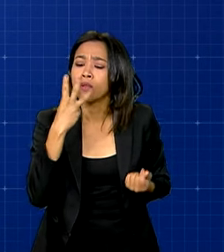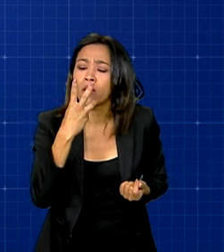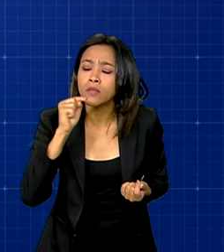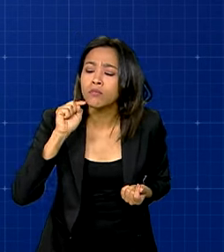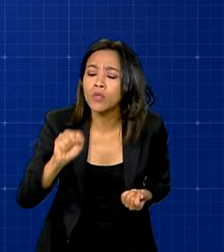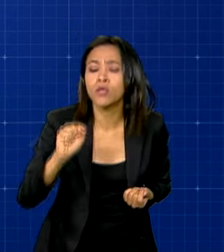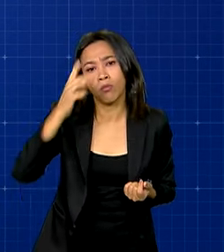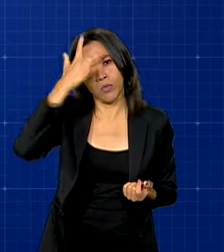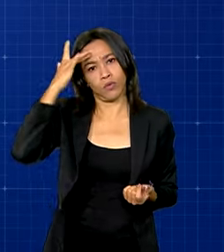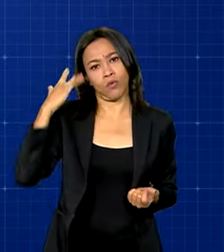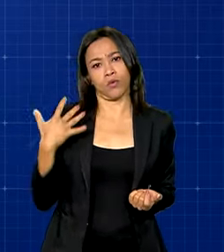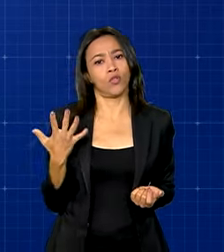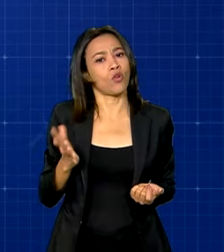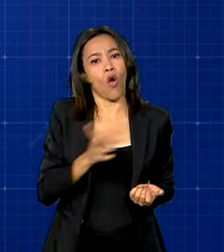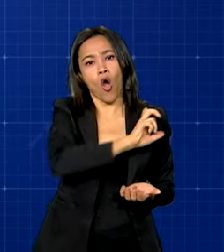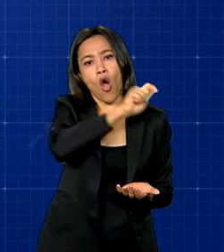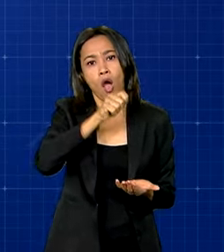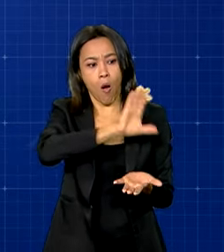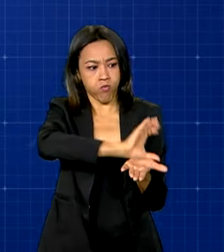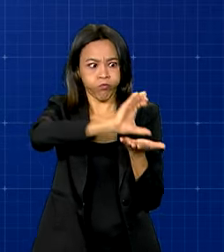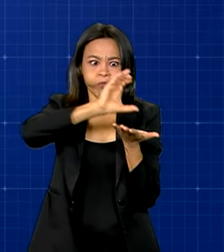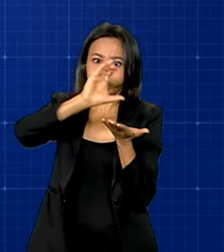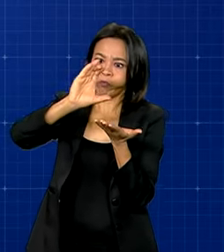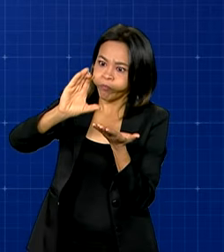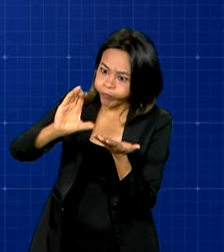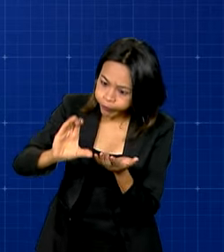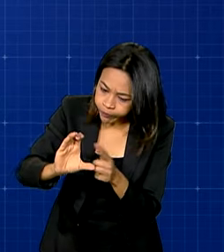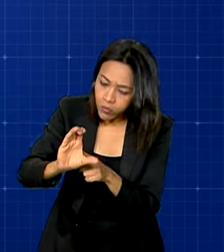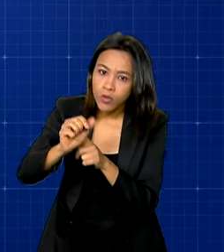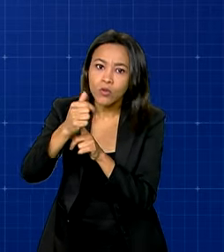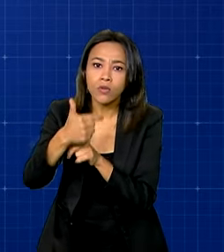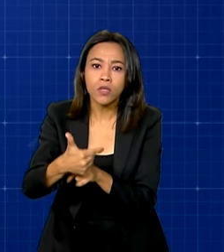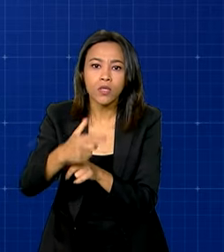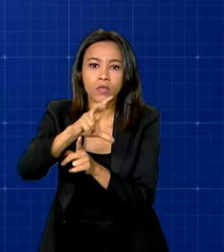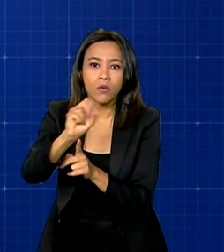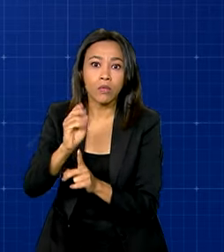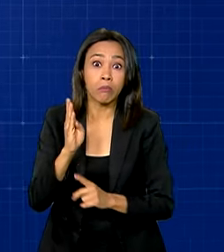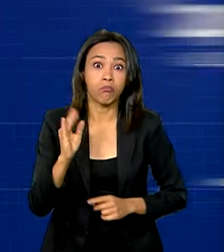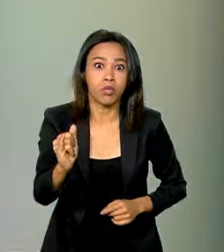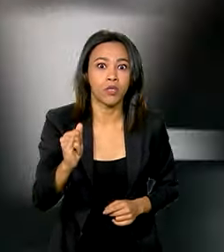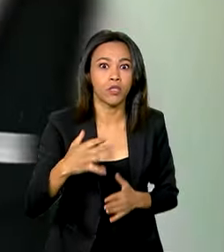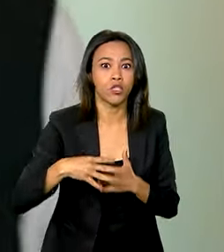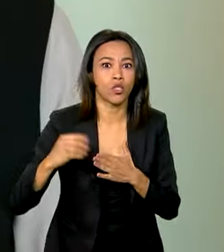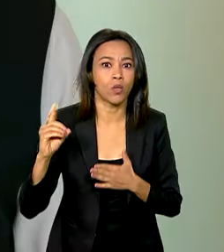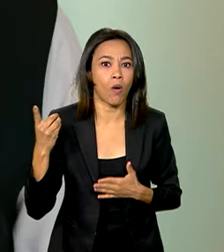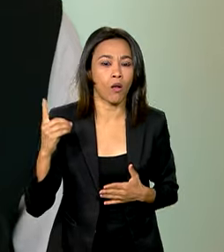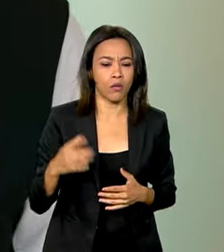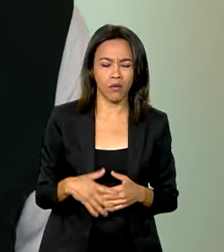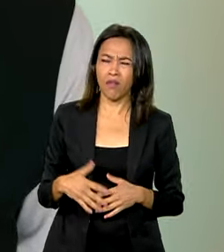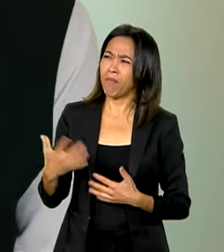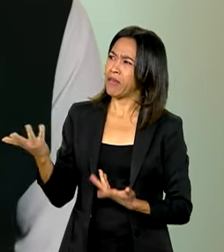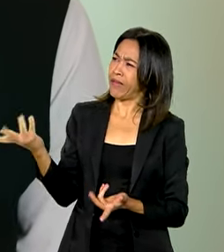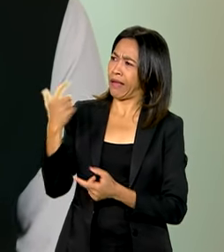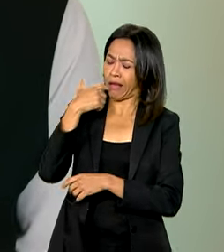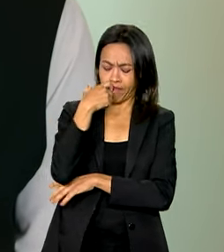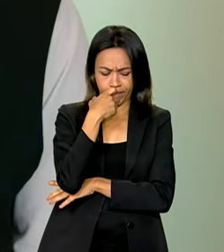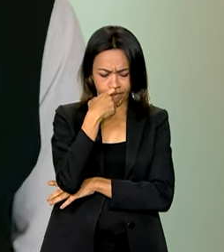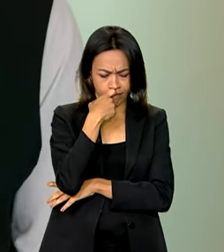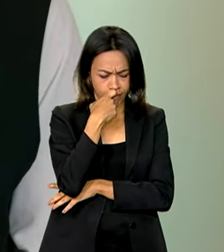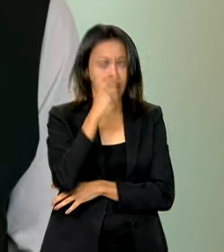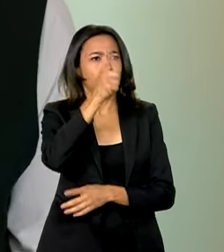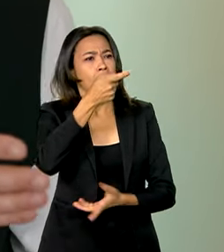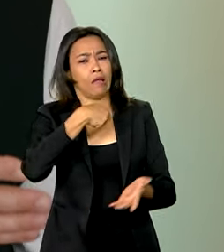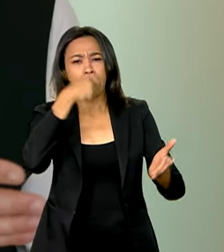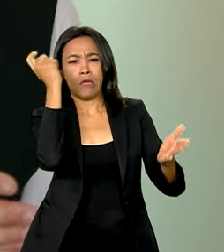pessoas, mas arrecadaria até 250 bilhões de dólares. Mas, Roberto, se taxar os super